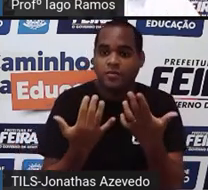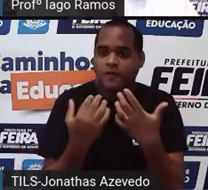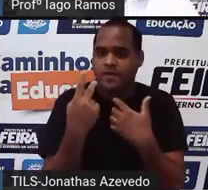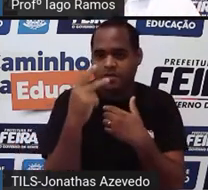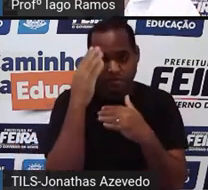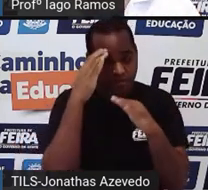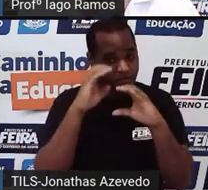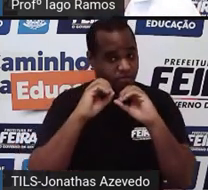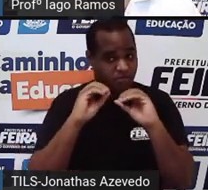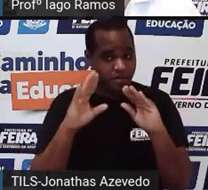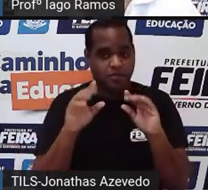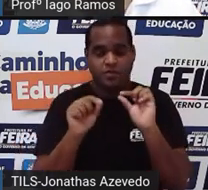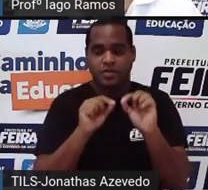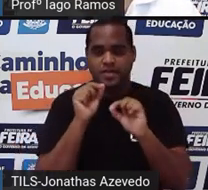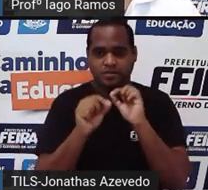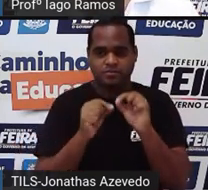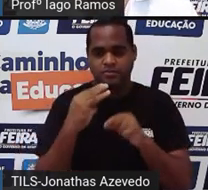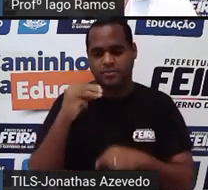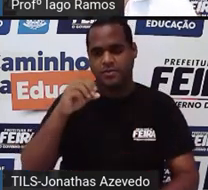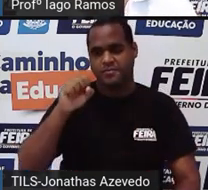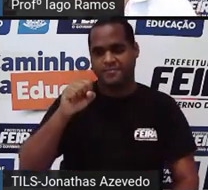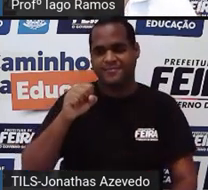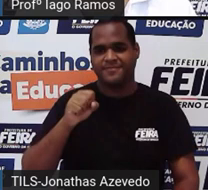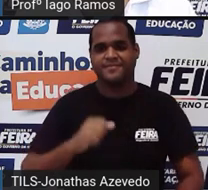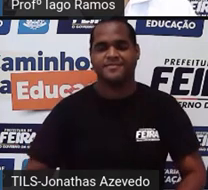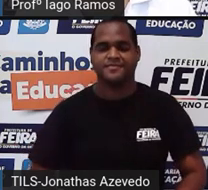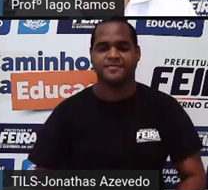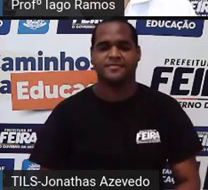você entendeu até aqui, tá bom? 30 segundinhos.